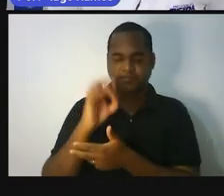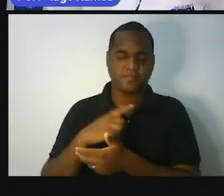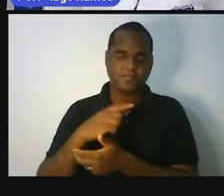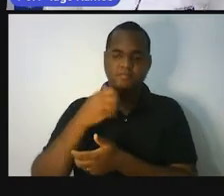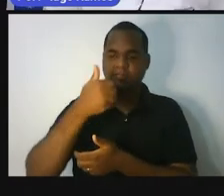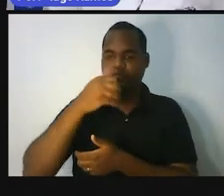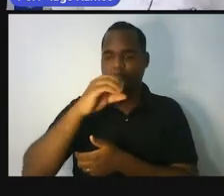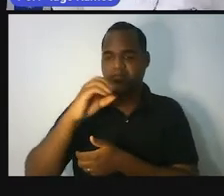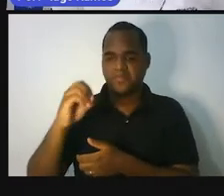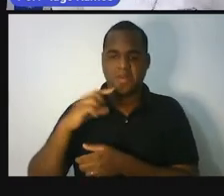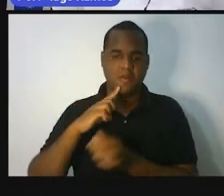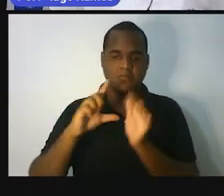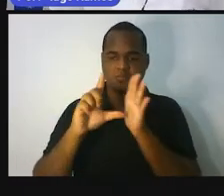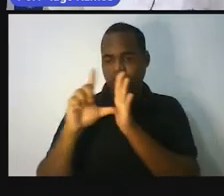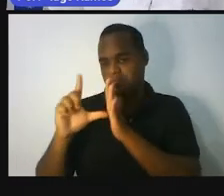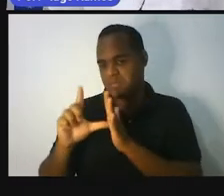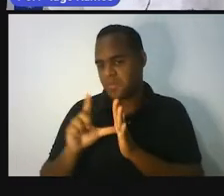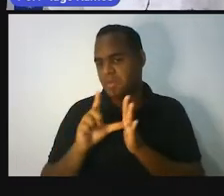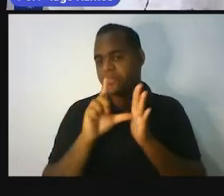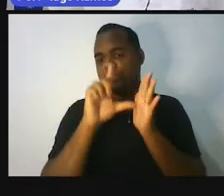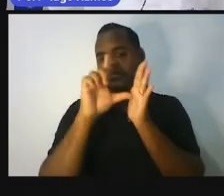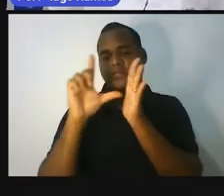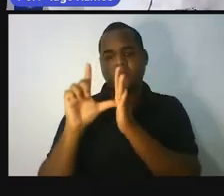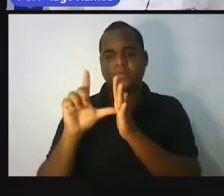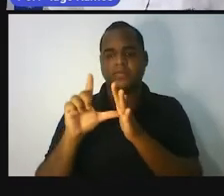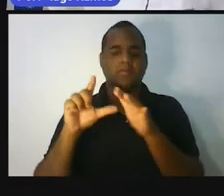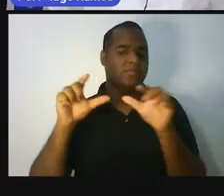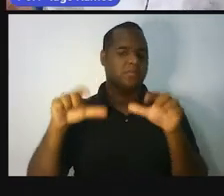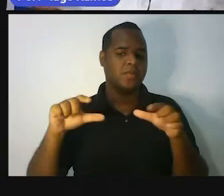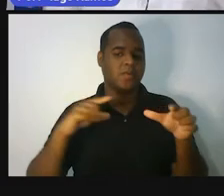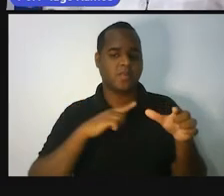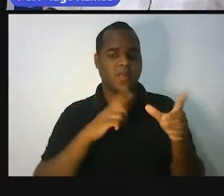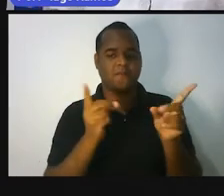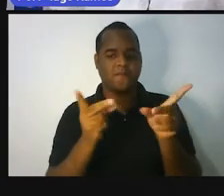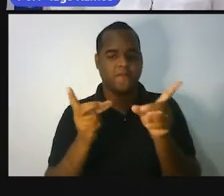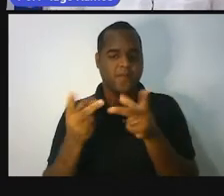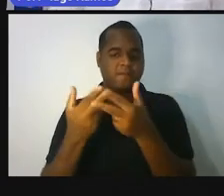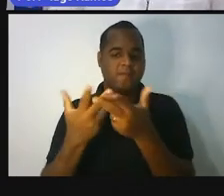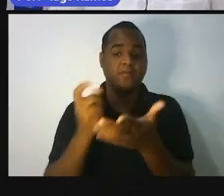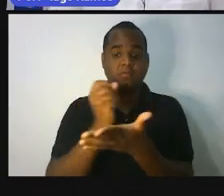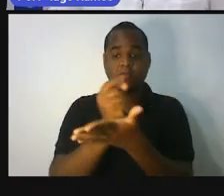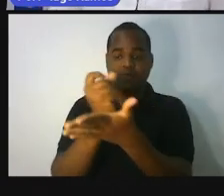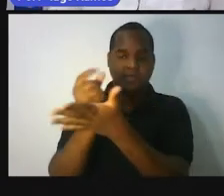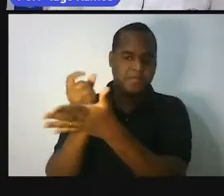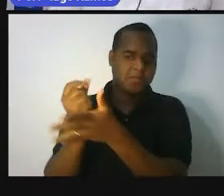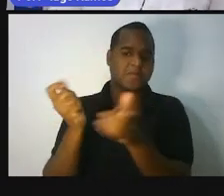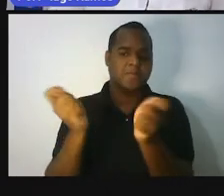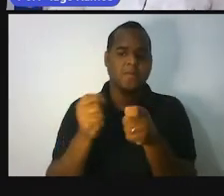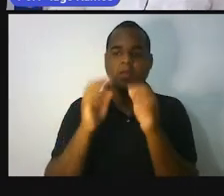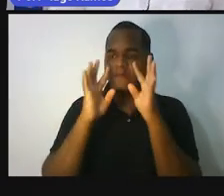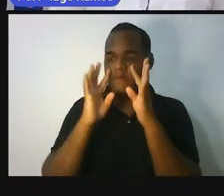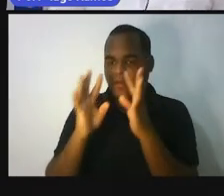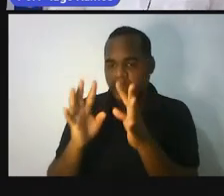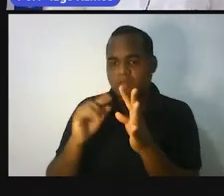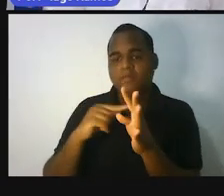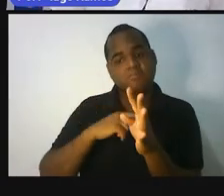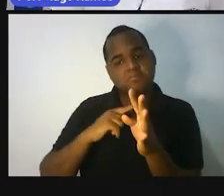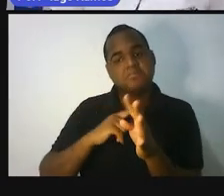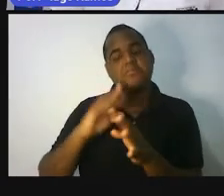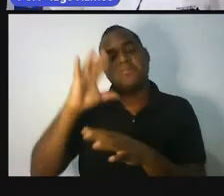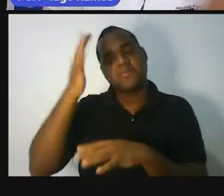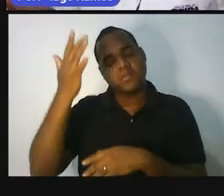né? Em lojas, em situações de venda e de compra, a gente ouve e vê muito isso, né?